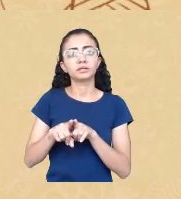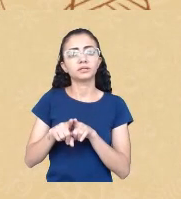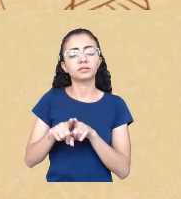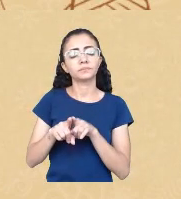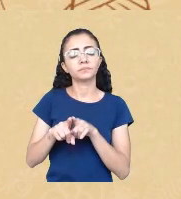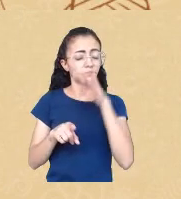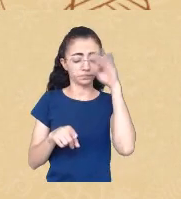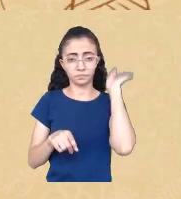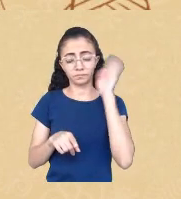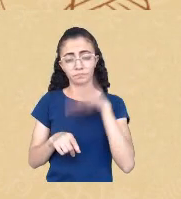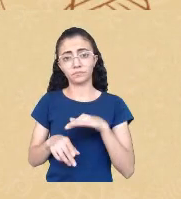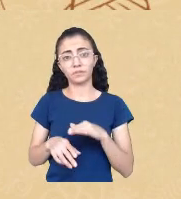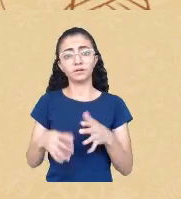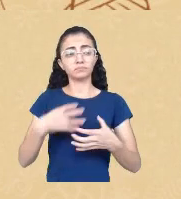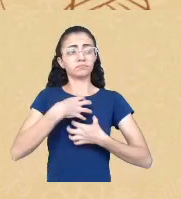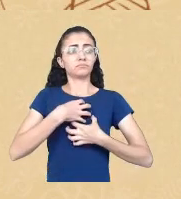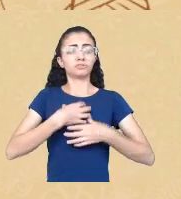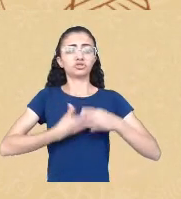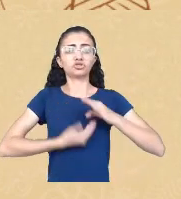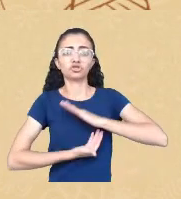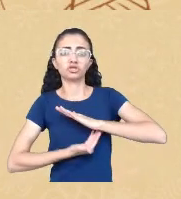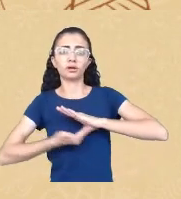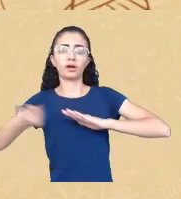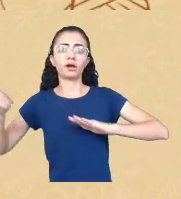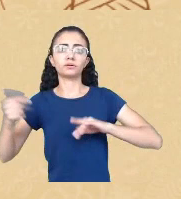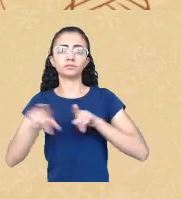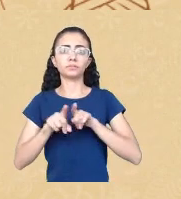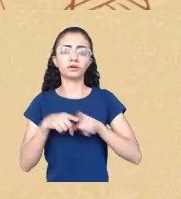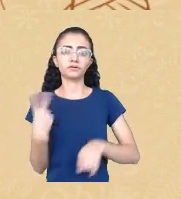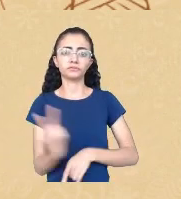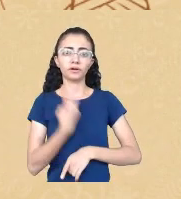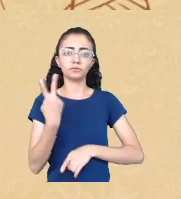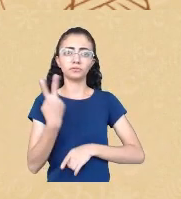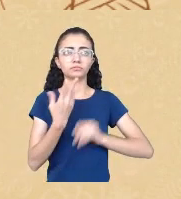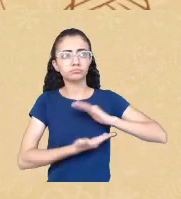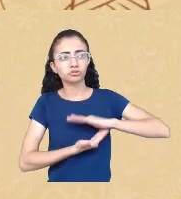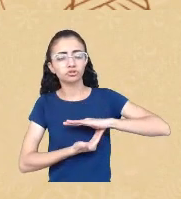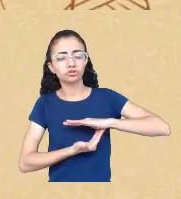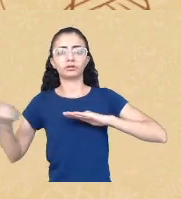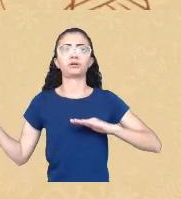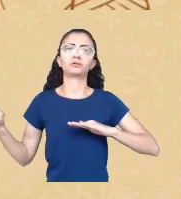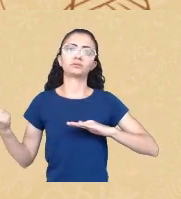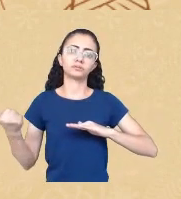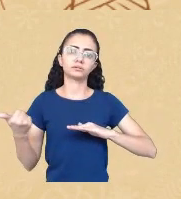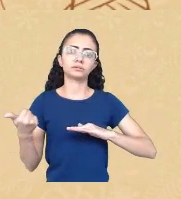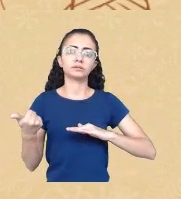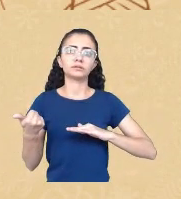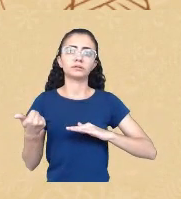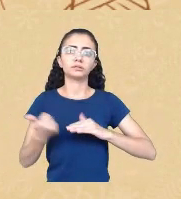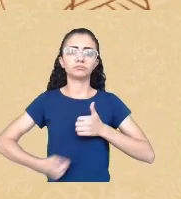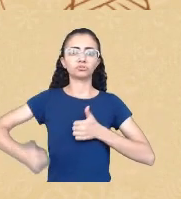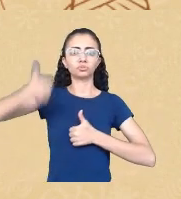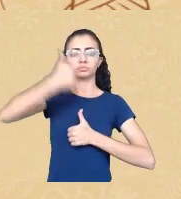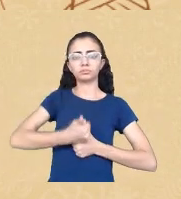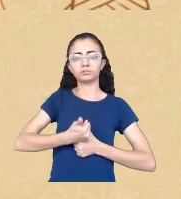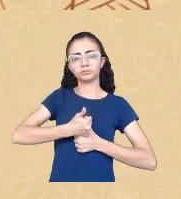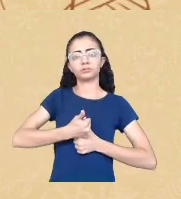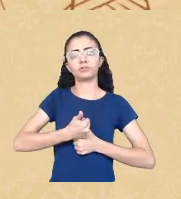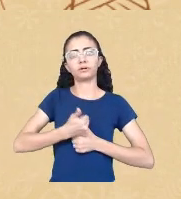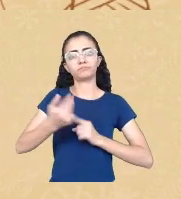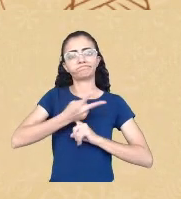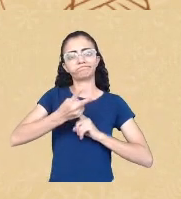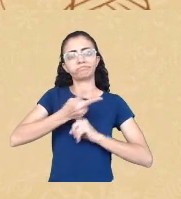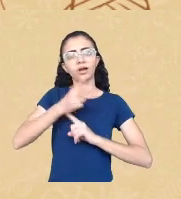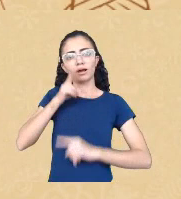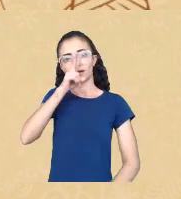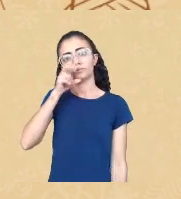sentimentos valores para reforçar o lugar da fortaleza então quase sempre nos é